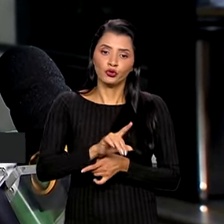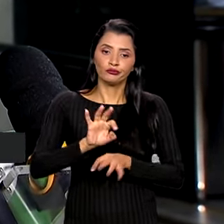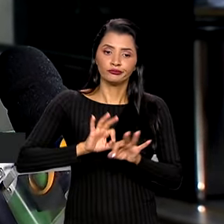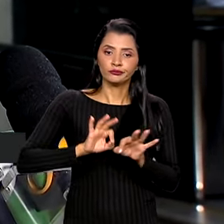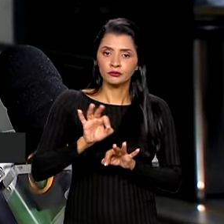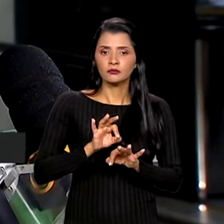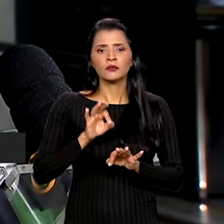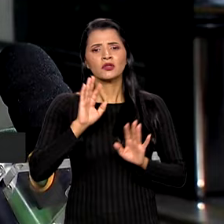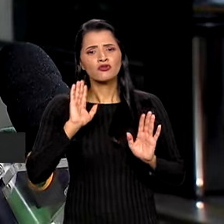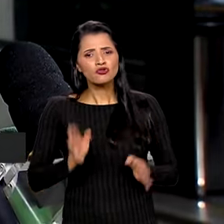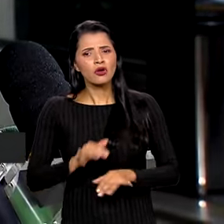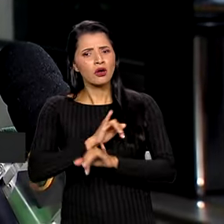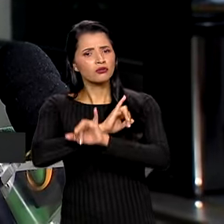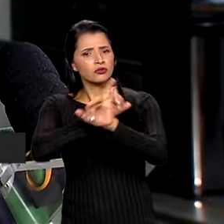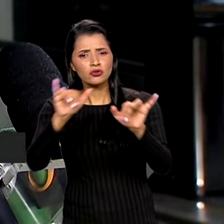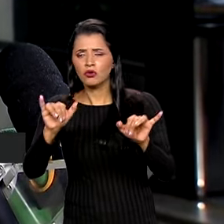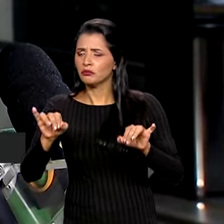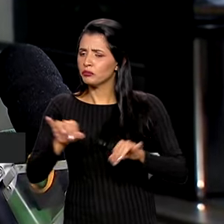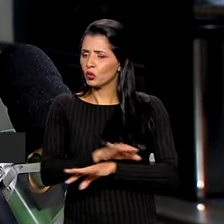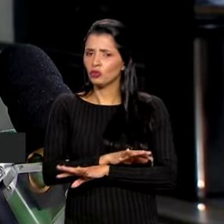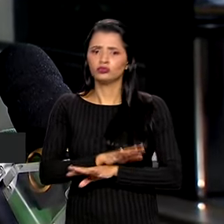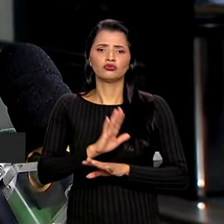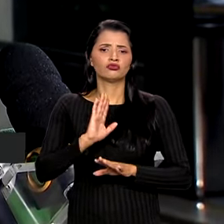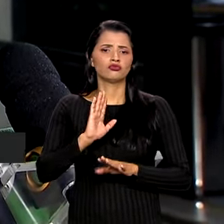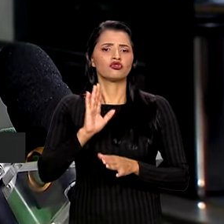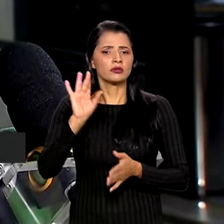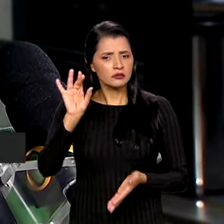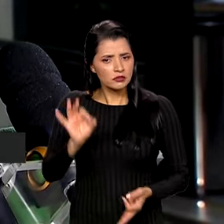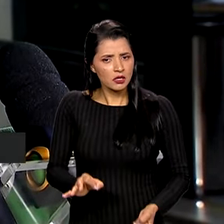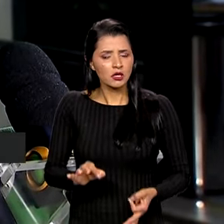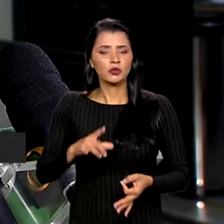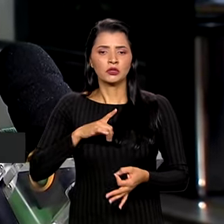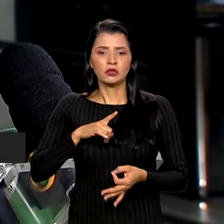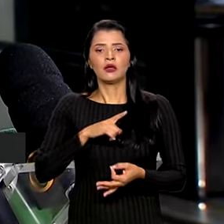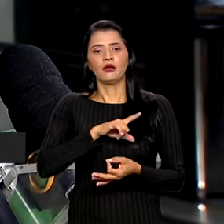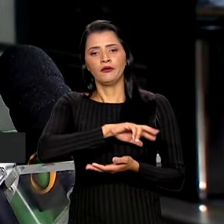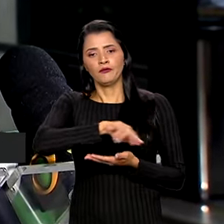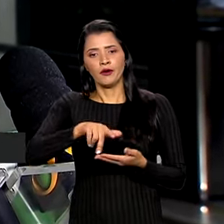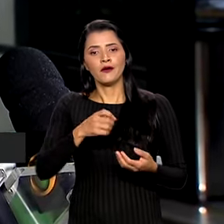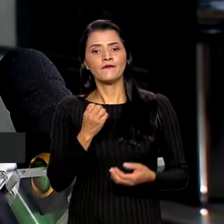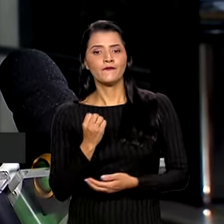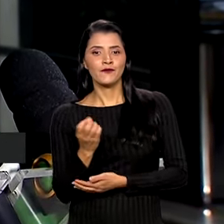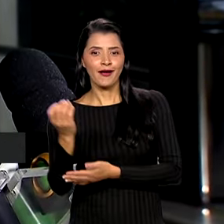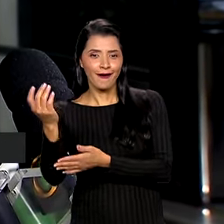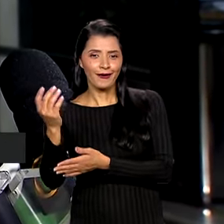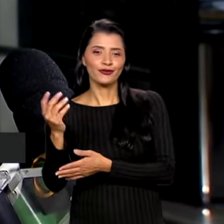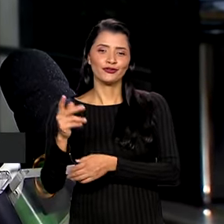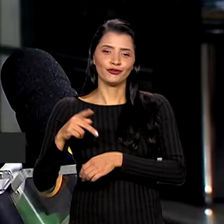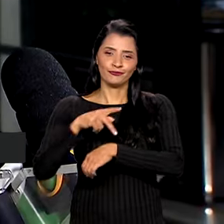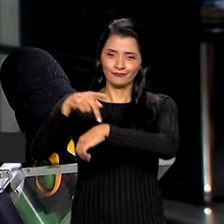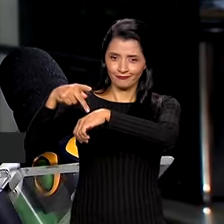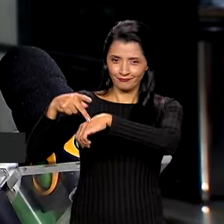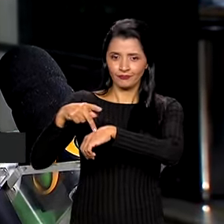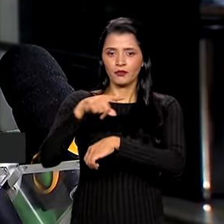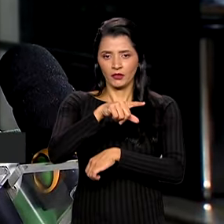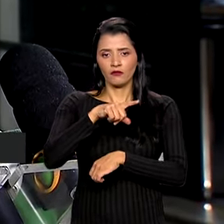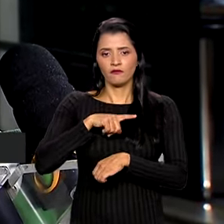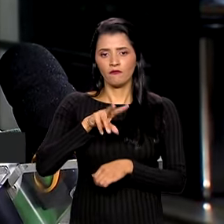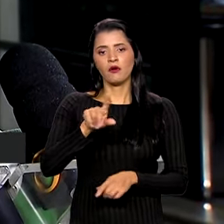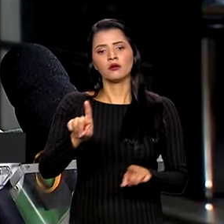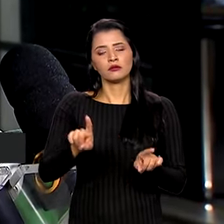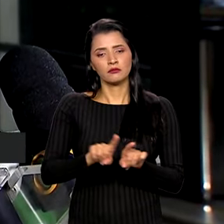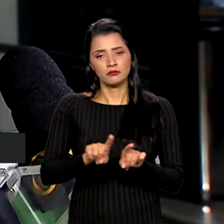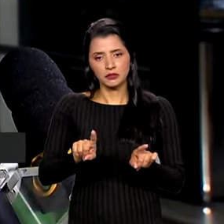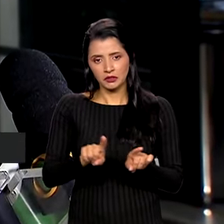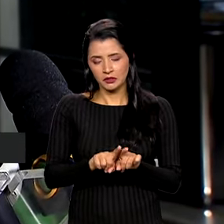aquilo que o presidente já anunciou, né? Nós temos várias agendas internacionais previstas, o presidente vai intensificar também,